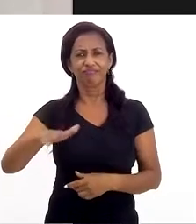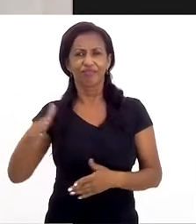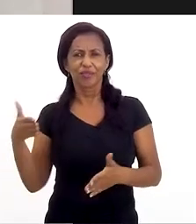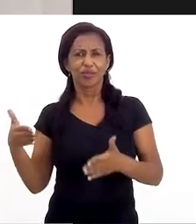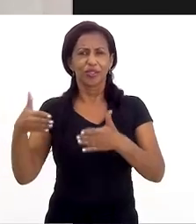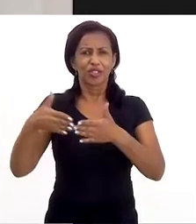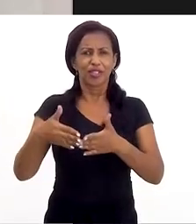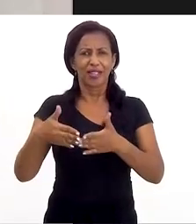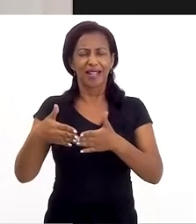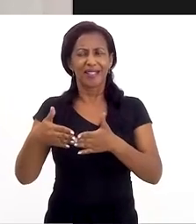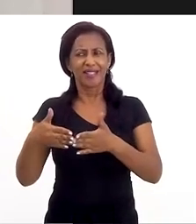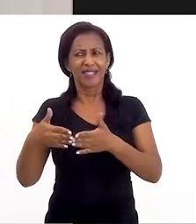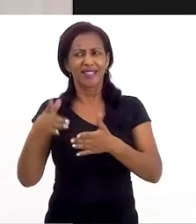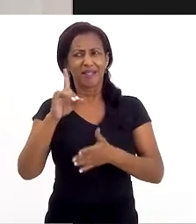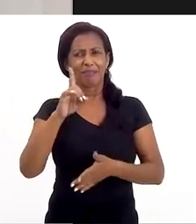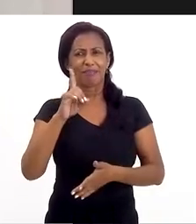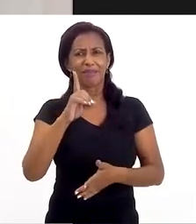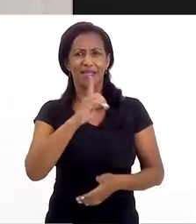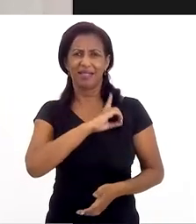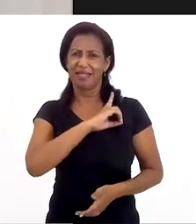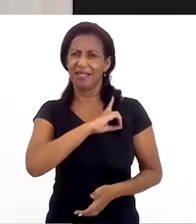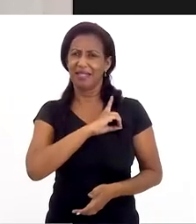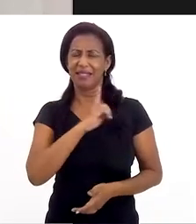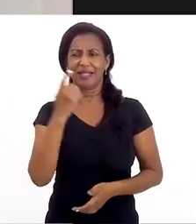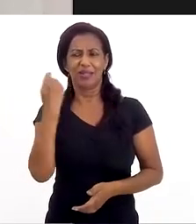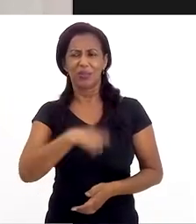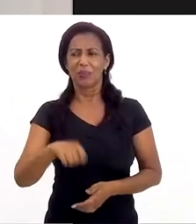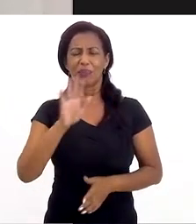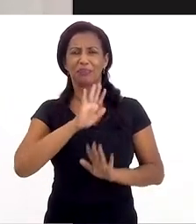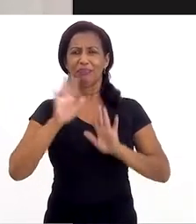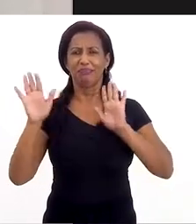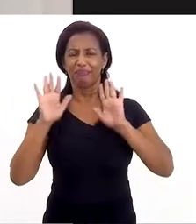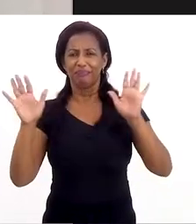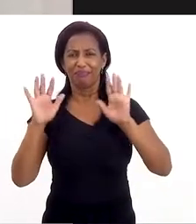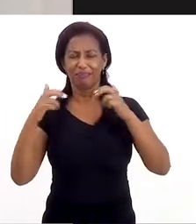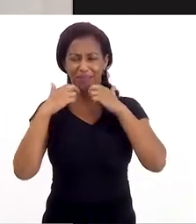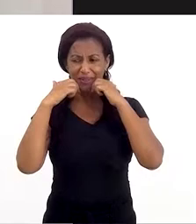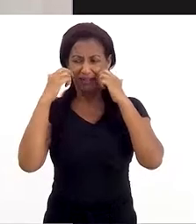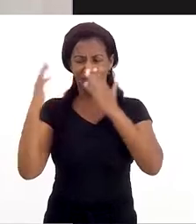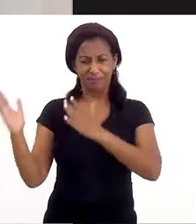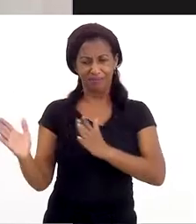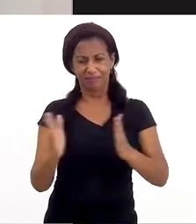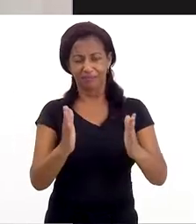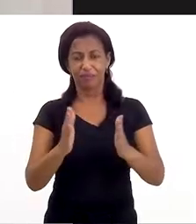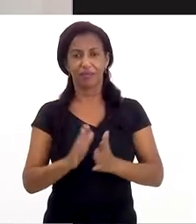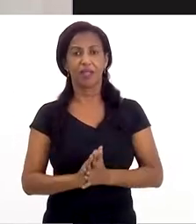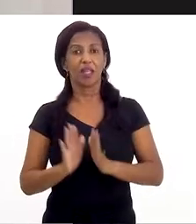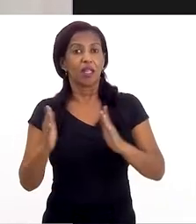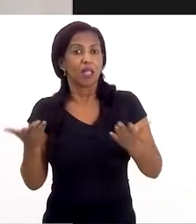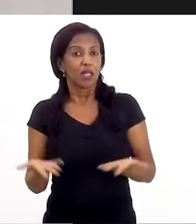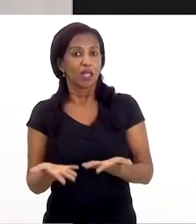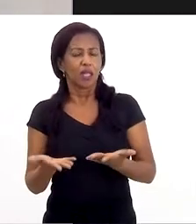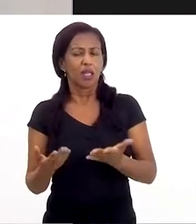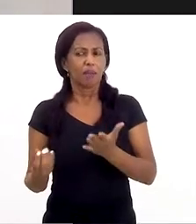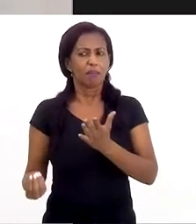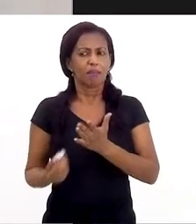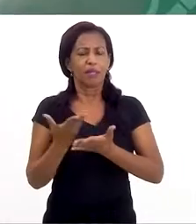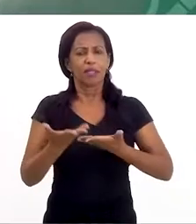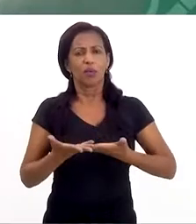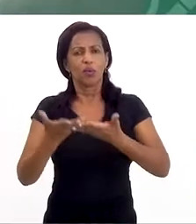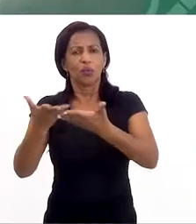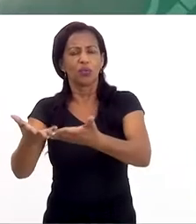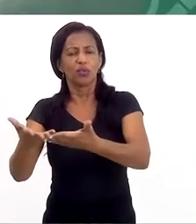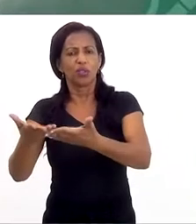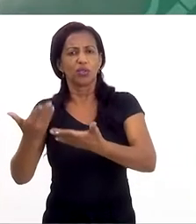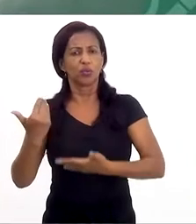crianças não chegassem nessa delegacia, ou seja, que elas não passassem por essa violência. E surgiu o